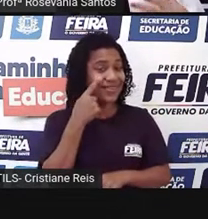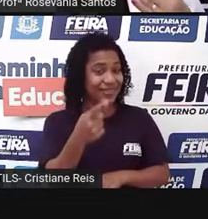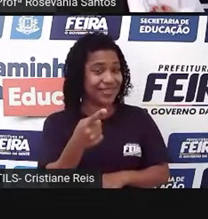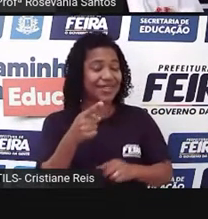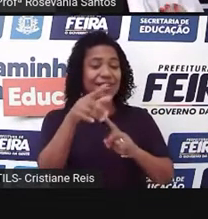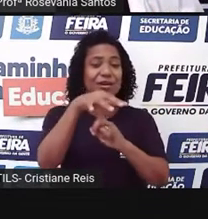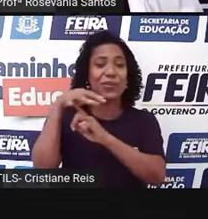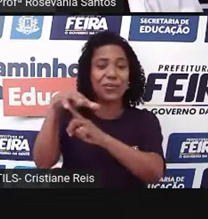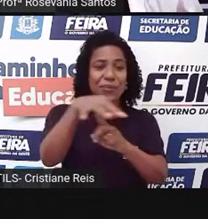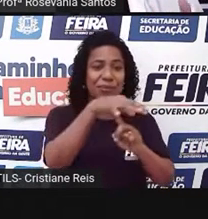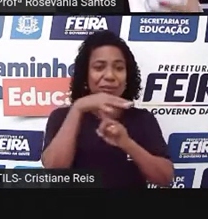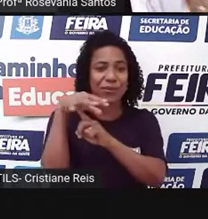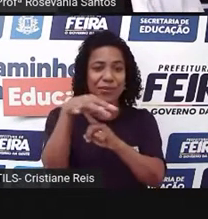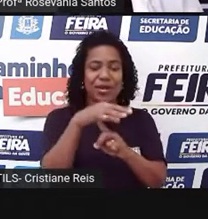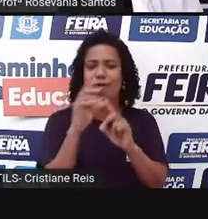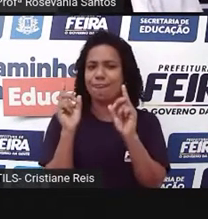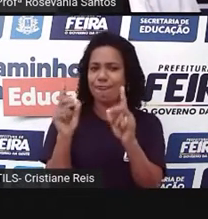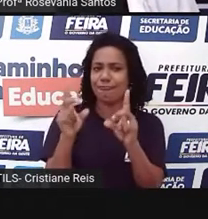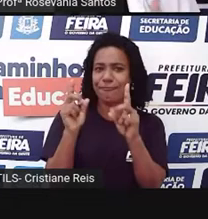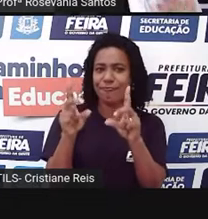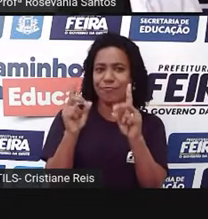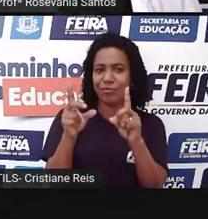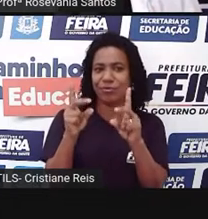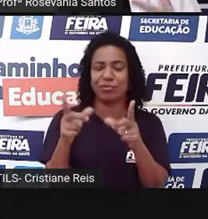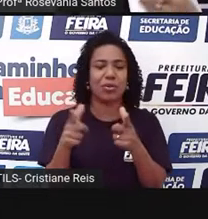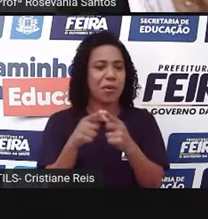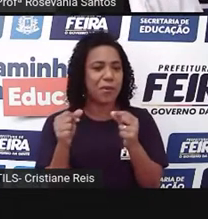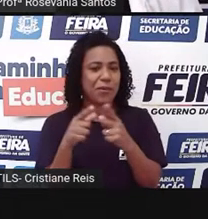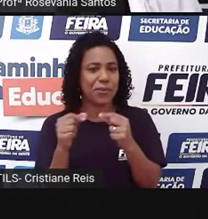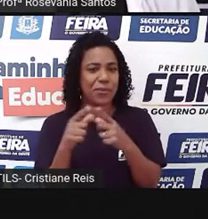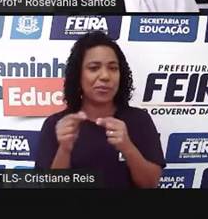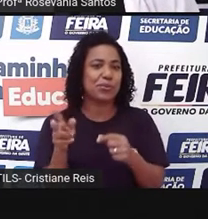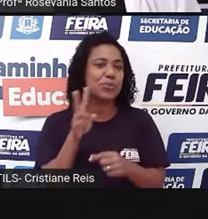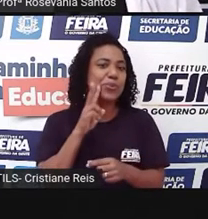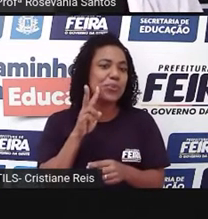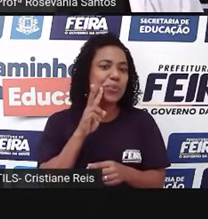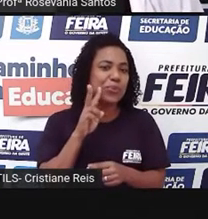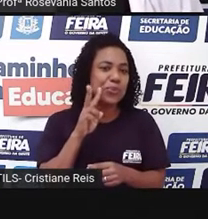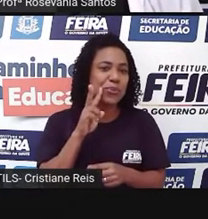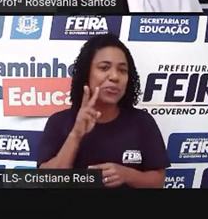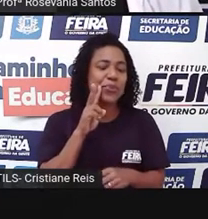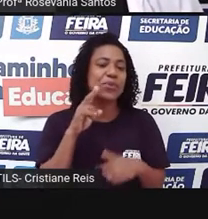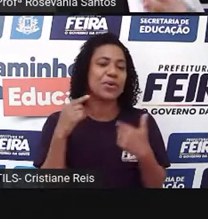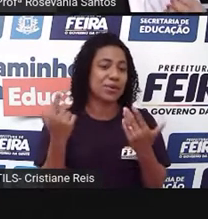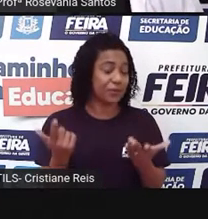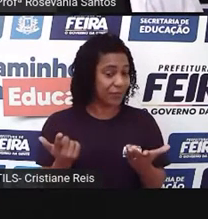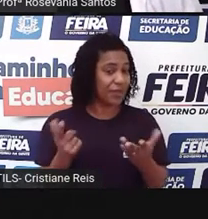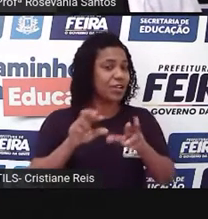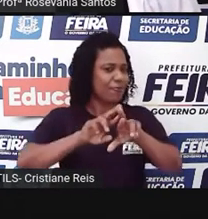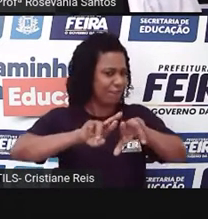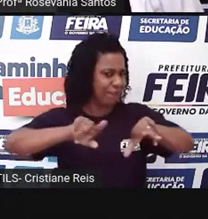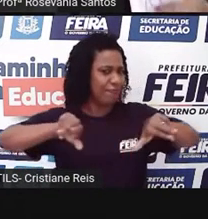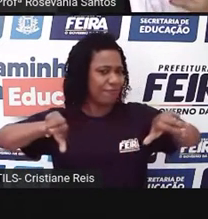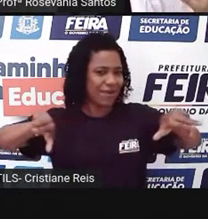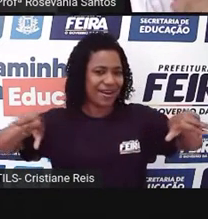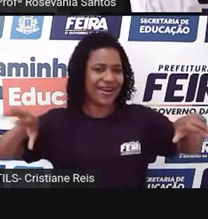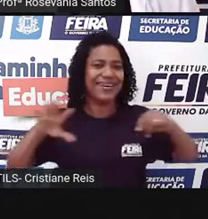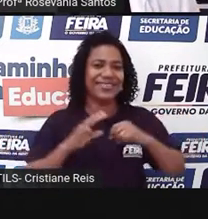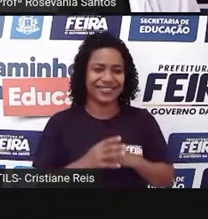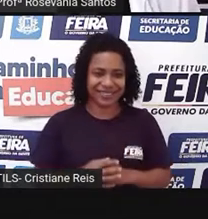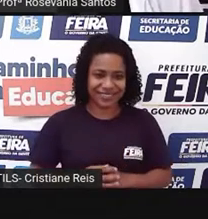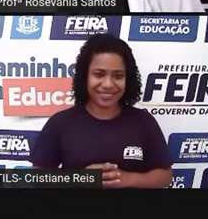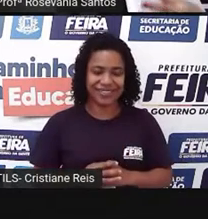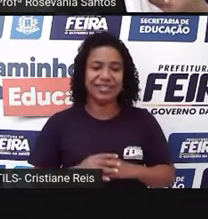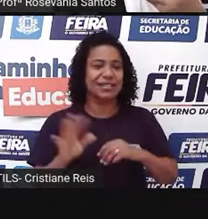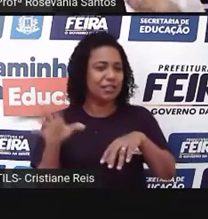que não é só venda, né, de hortaliças, de verduras, de legumes. A gente tem também a parte, né,